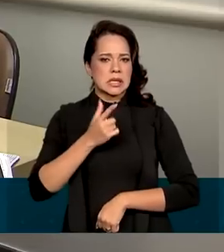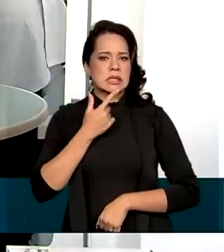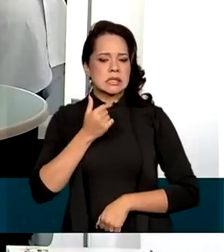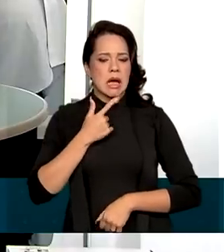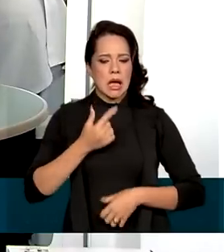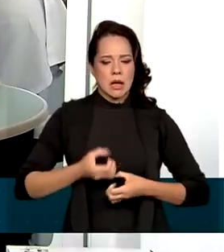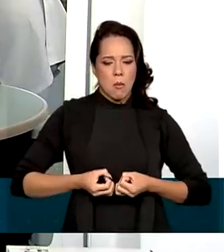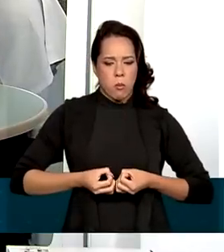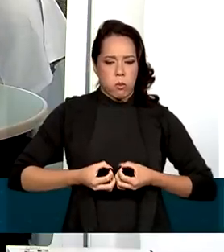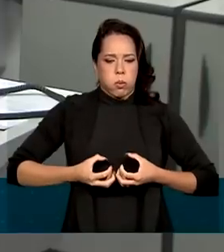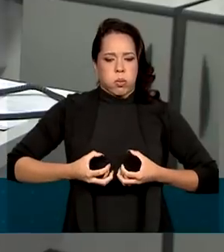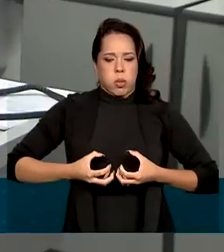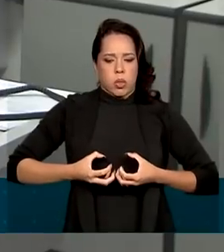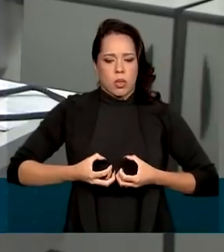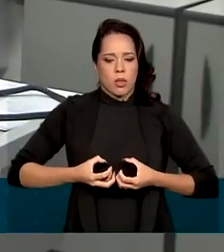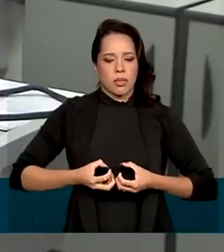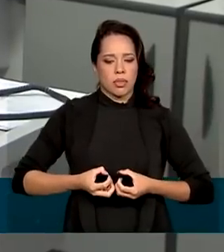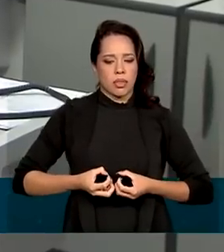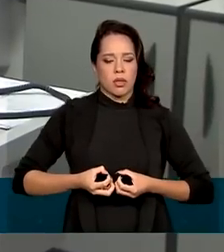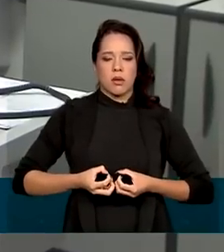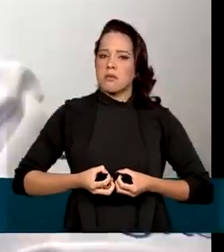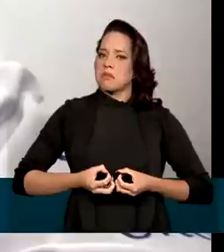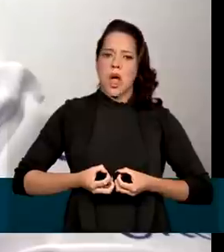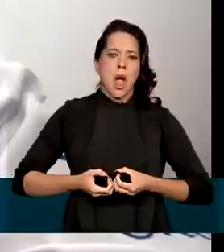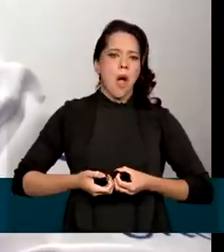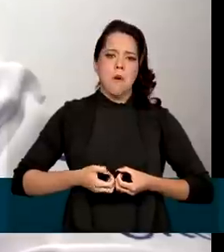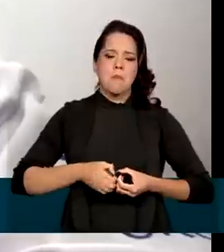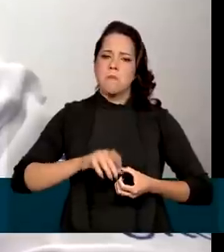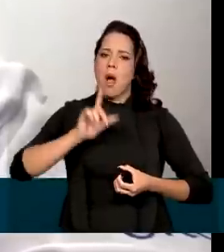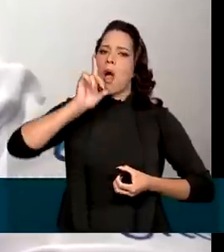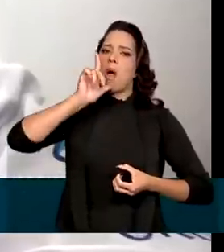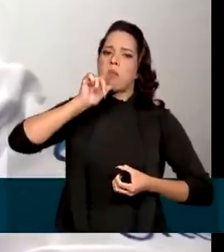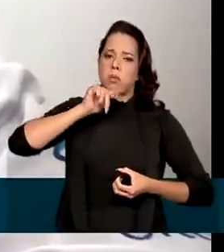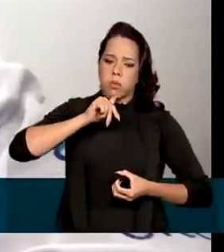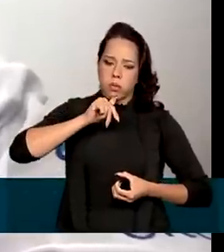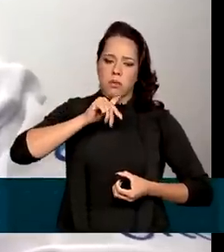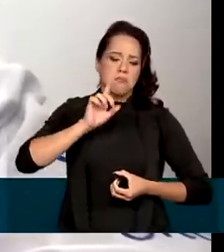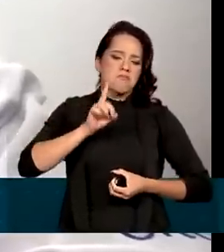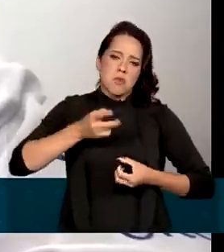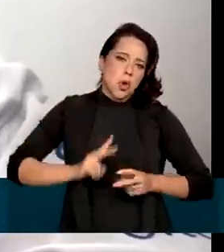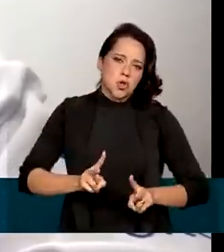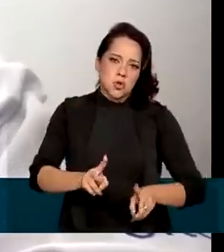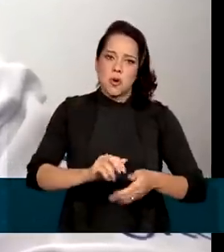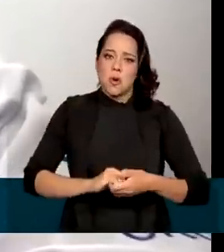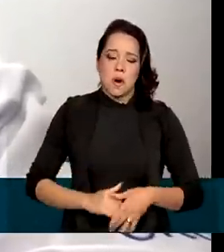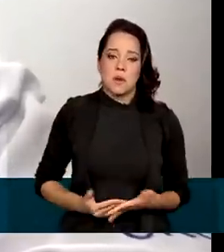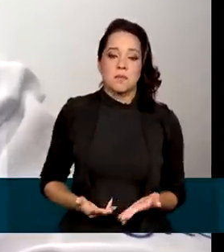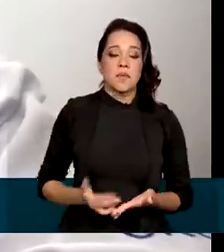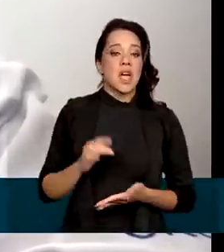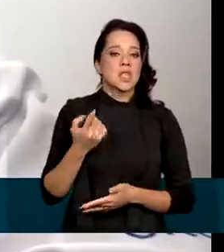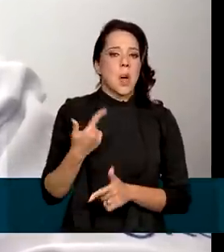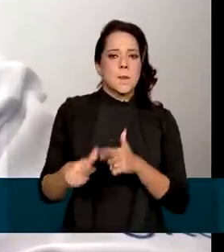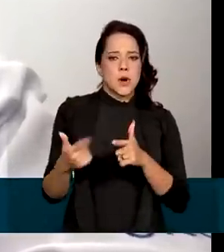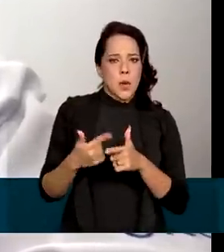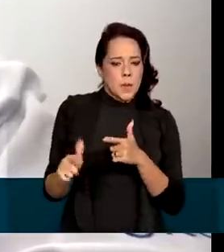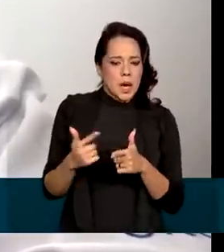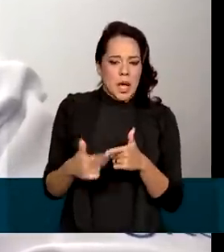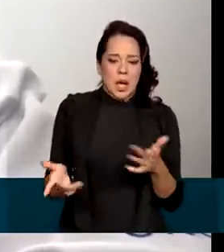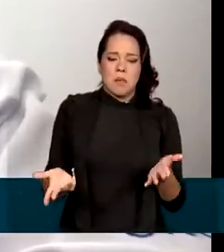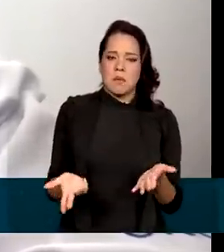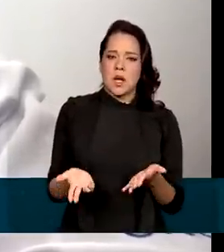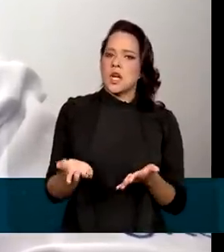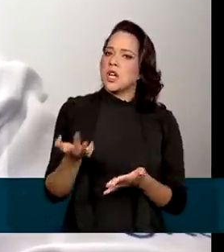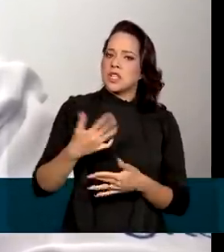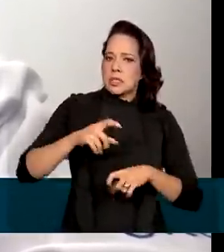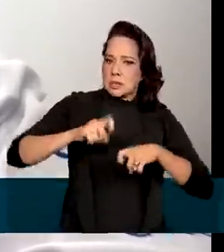testículo e, portanto, não causa impotência. Não tem qualquer repercussão na funcionalidade